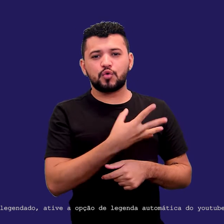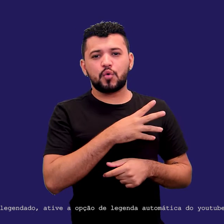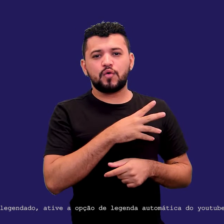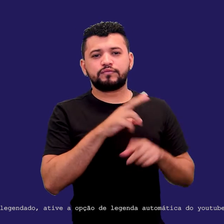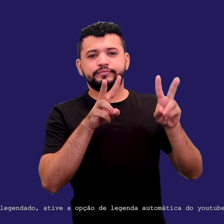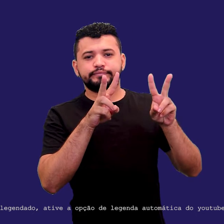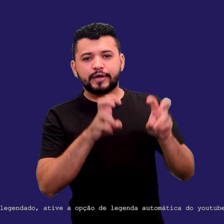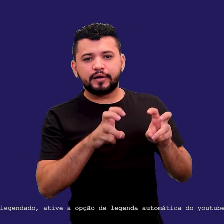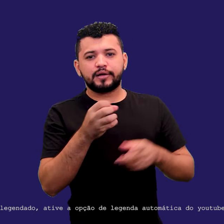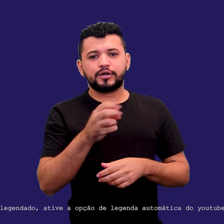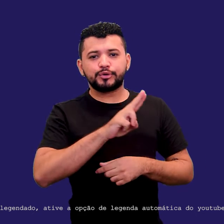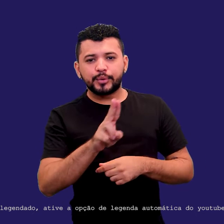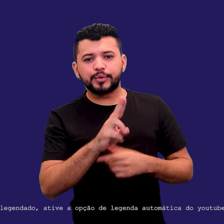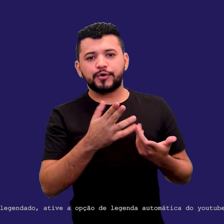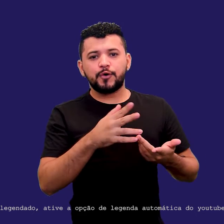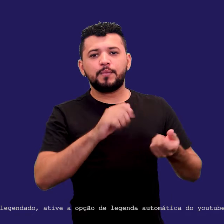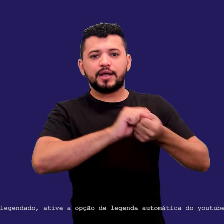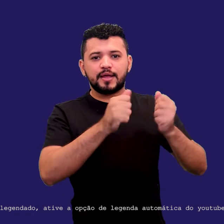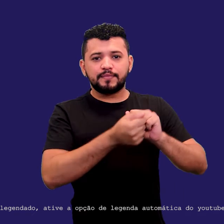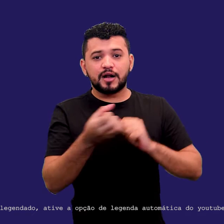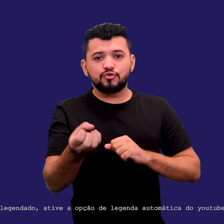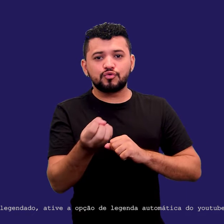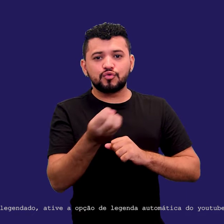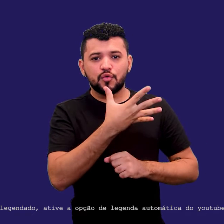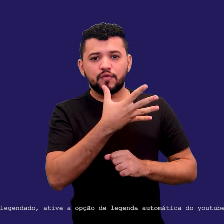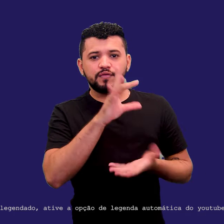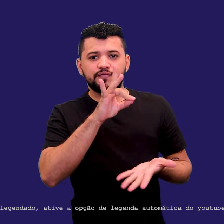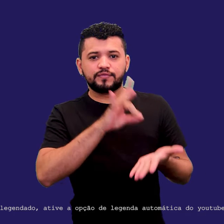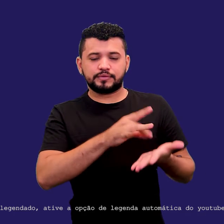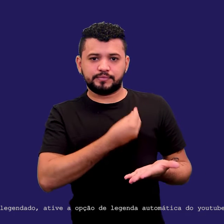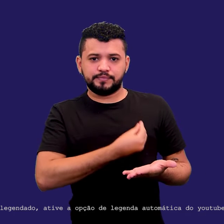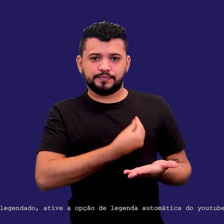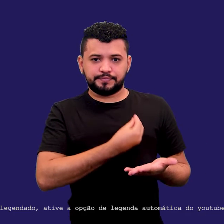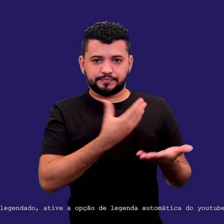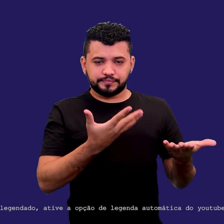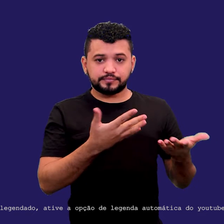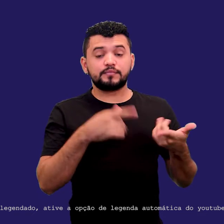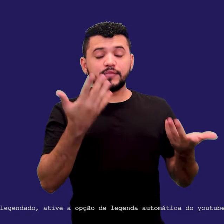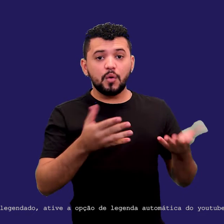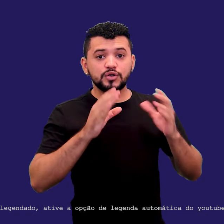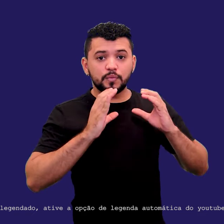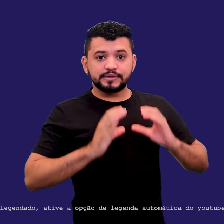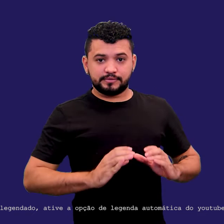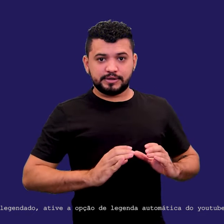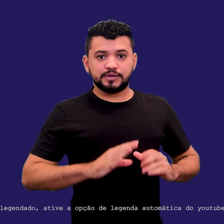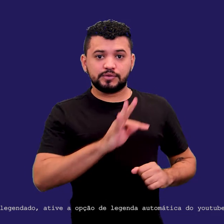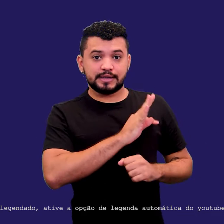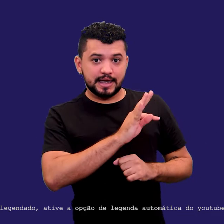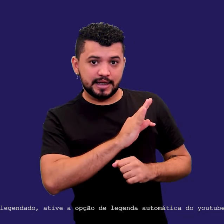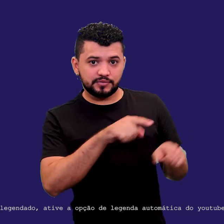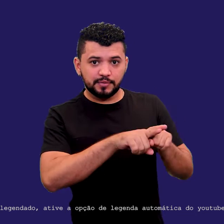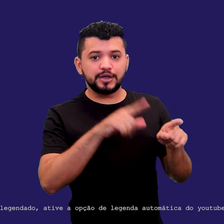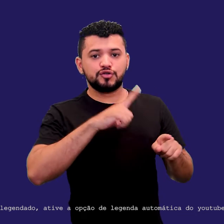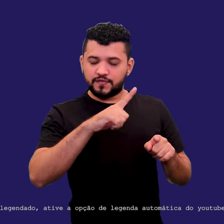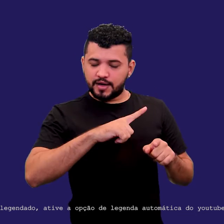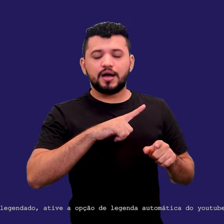né? Adaptado à nova realidade. Mas as hard skills, as competências técnicas, elas fizeram diferença, sim, nesse processo